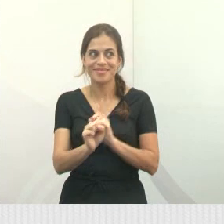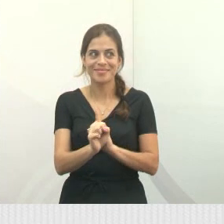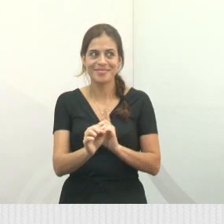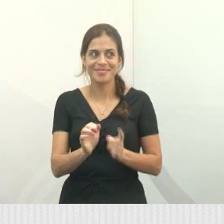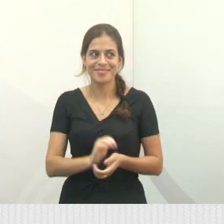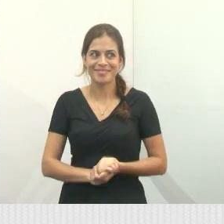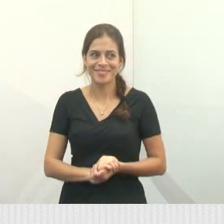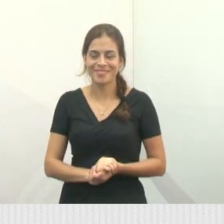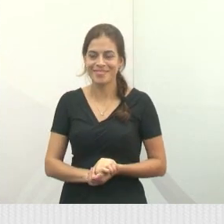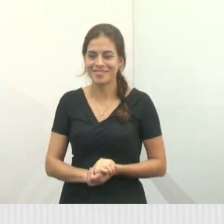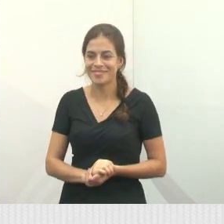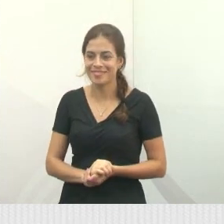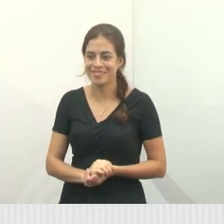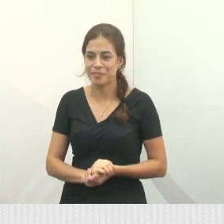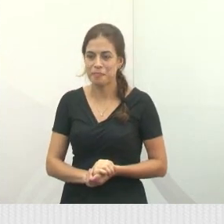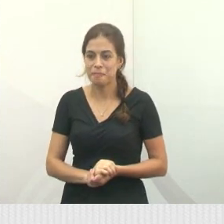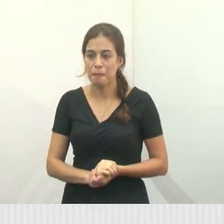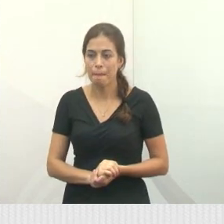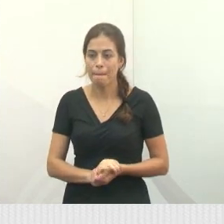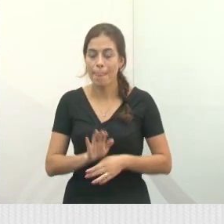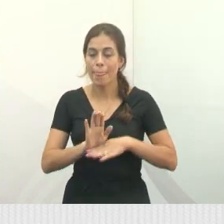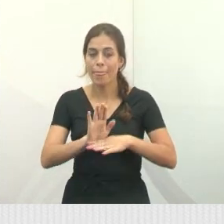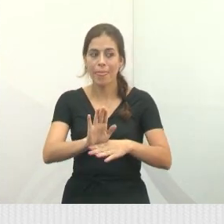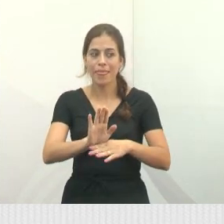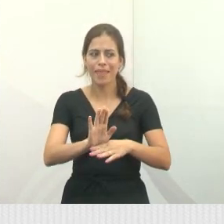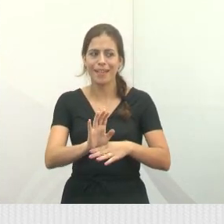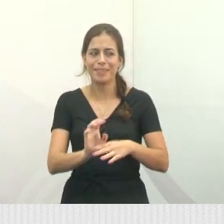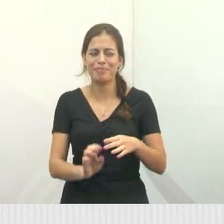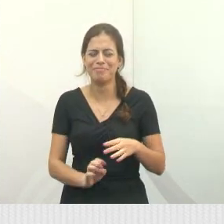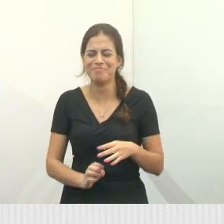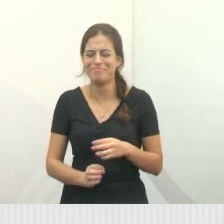e colaborar com o Fundo Social.